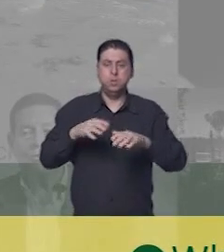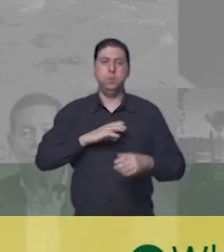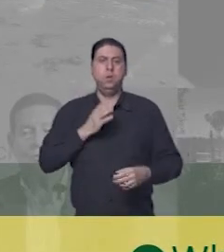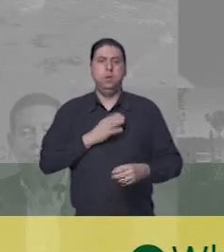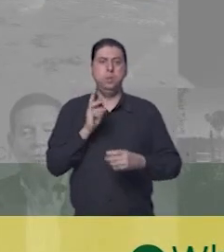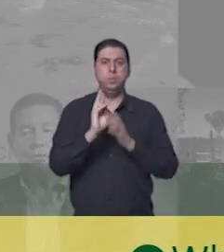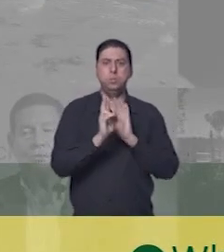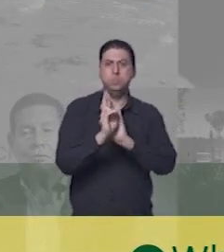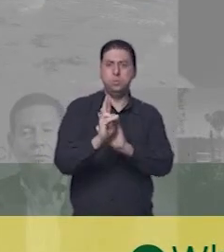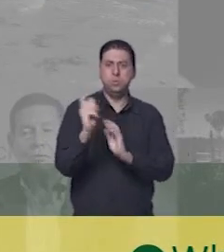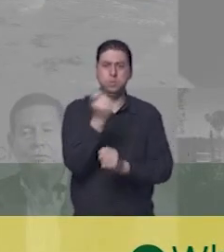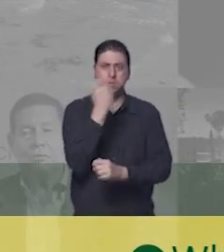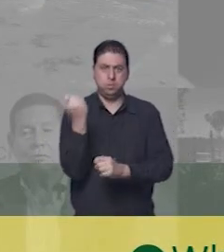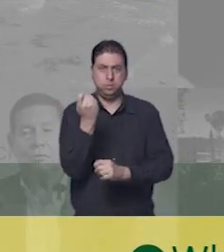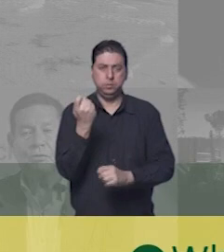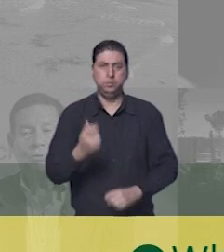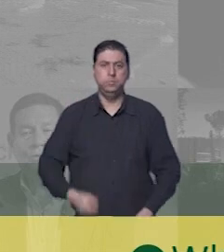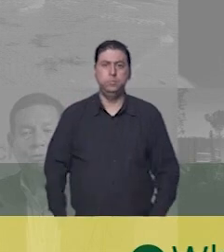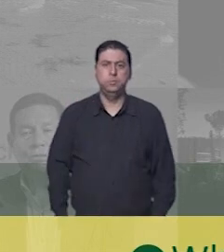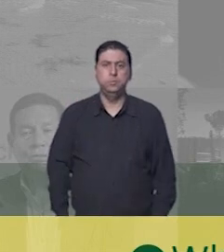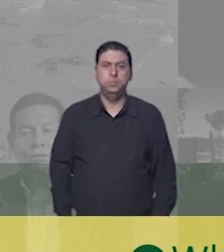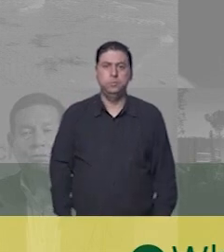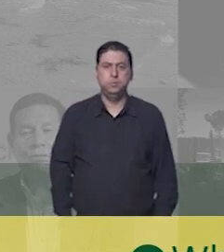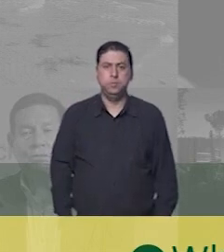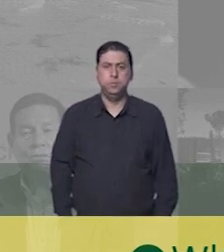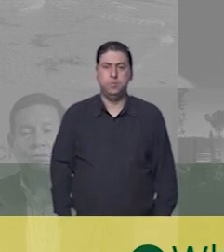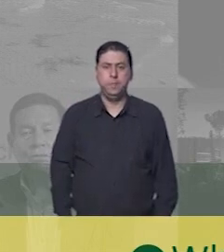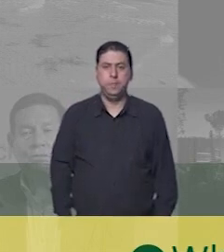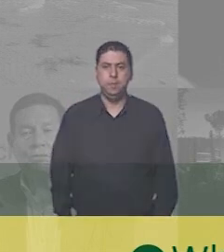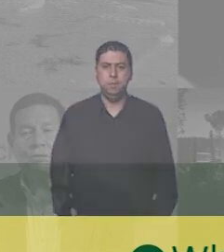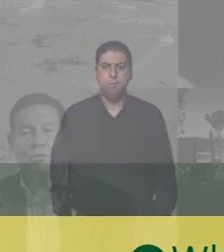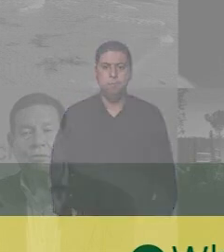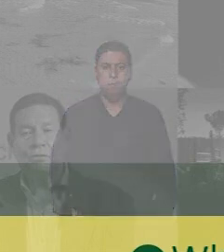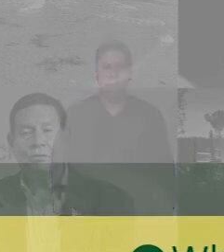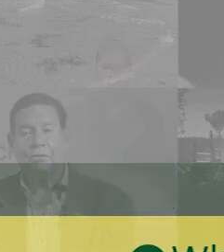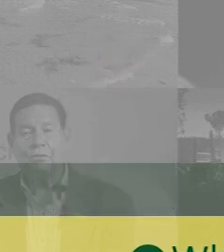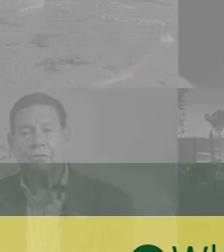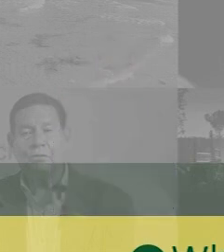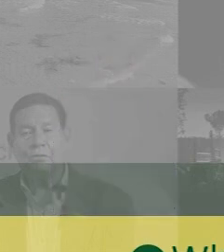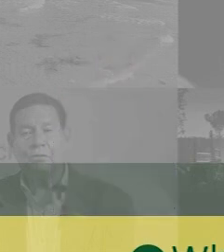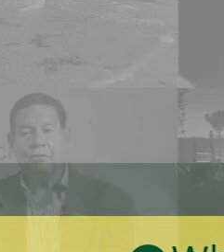Encerra aqui o programa da coligação para defender e transformar o Rio Grande.